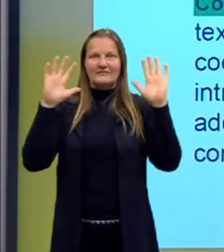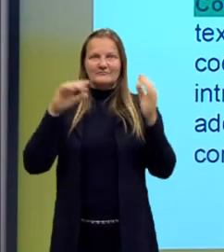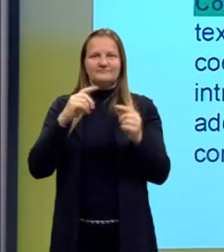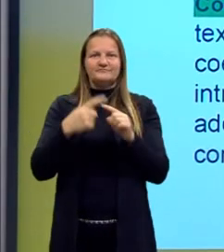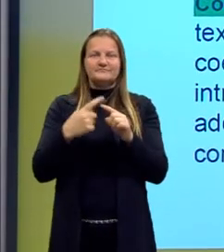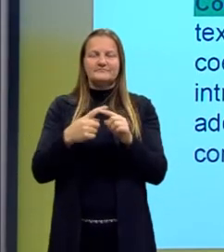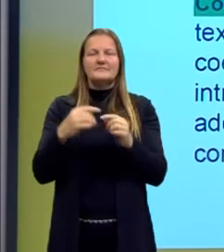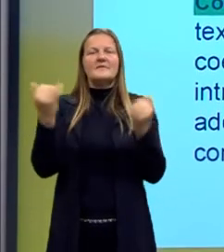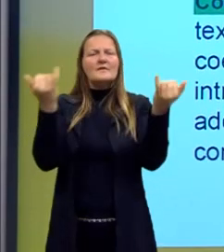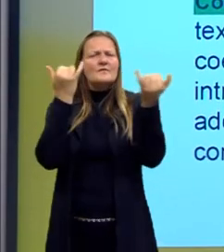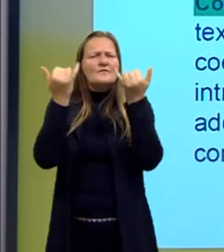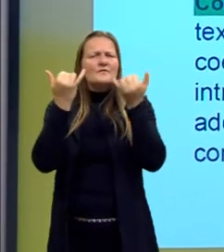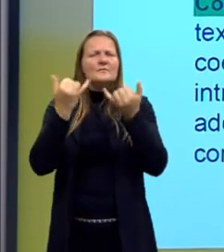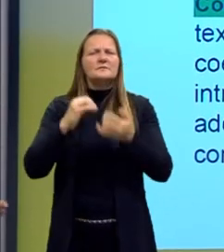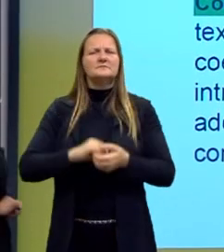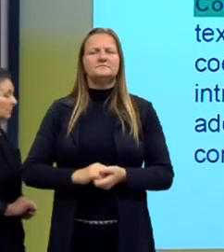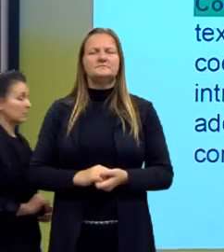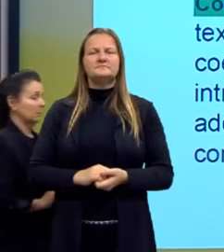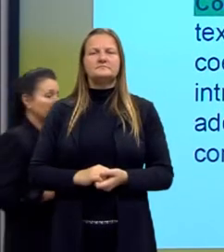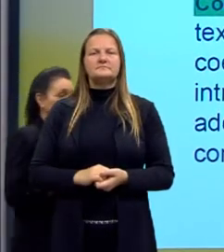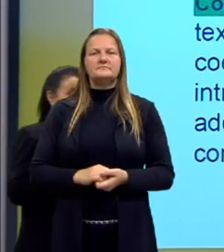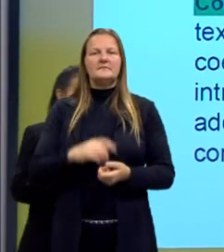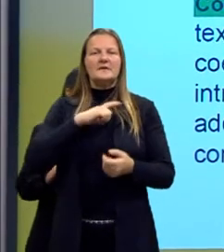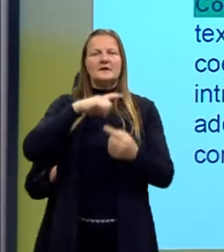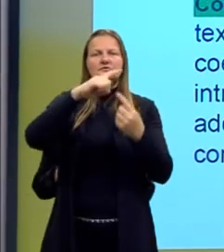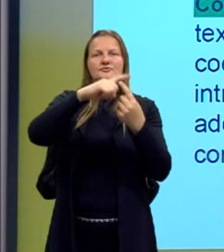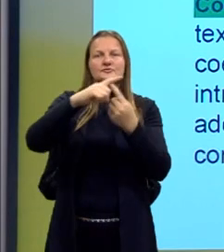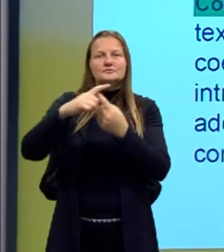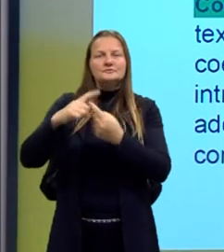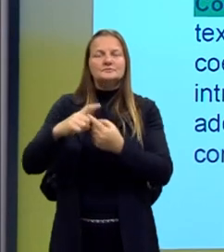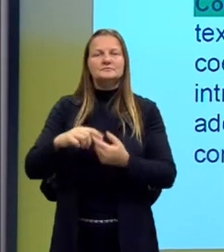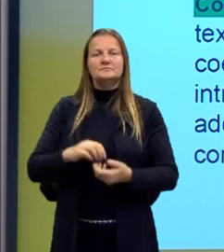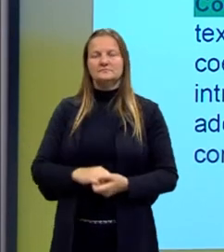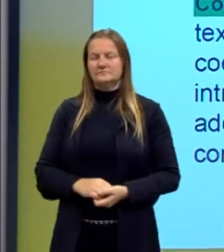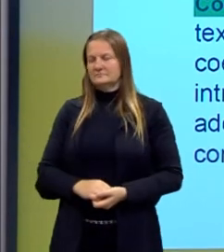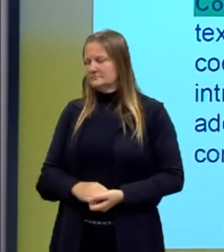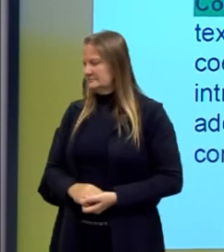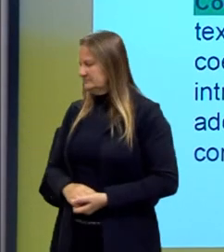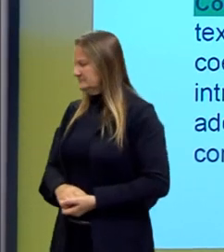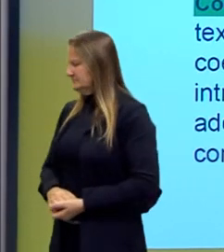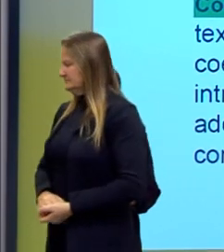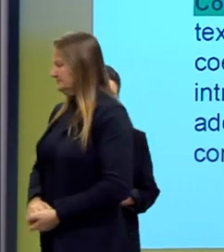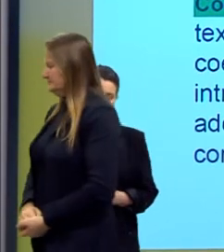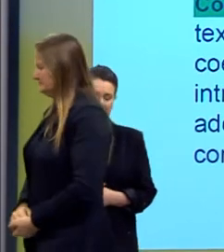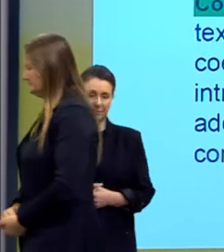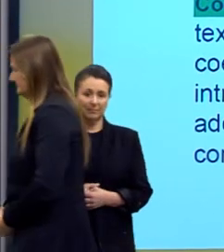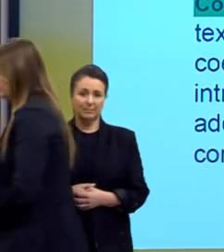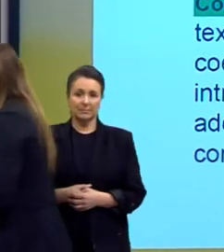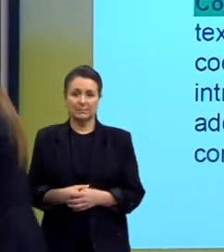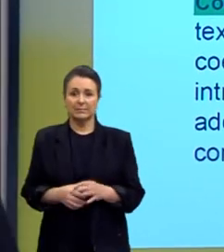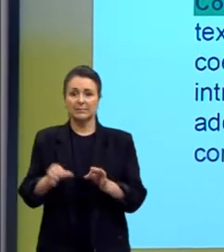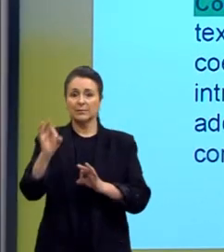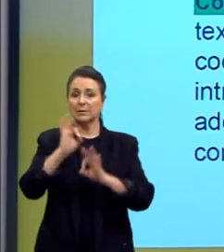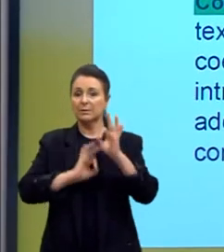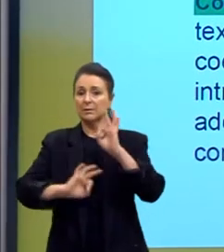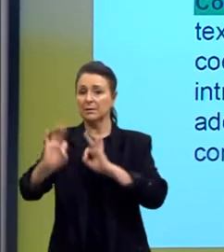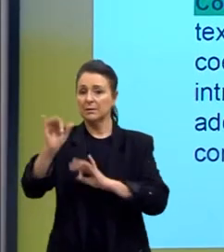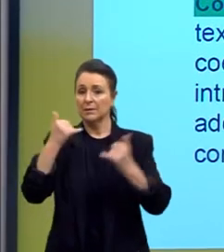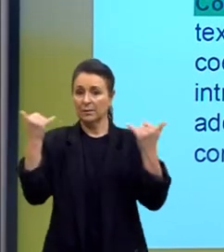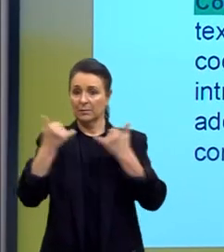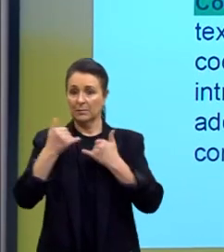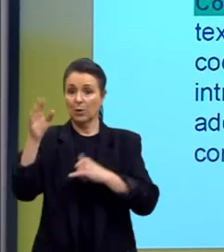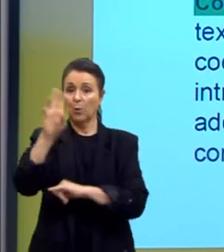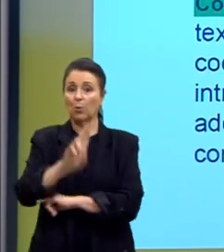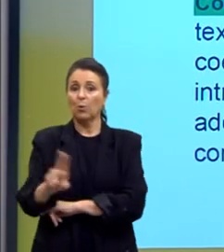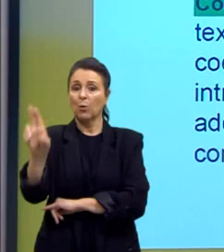dentre as informações, dentre as formas de aplicar a coesão sequencial, então, de organizar essas informações, o uso